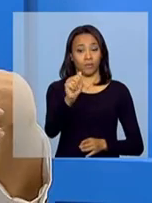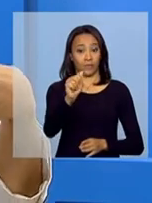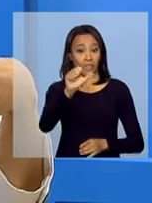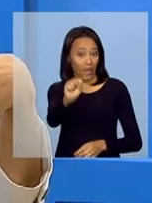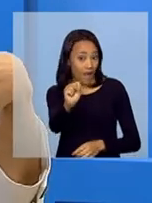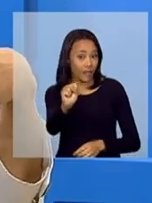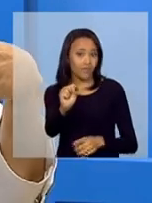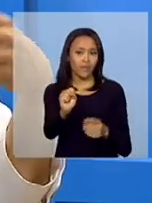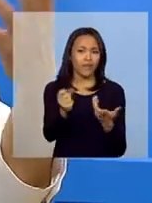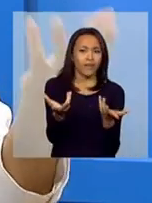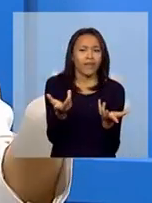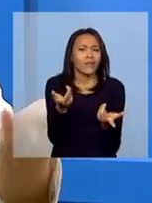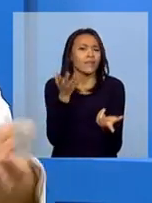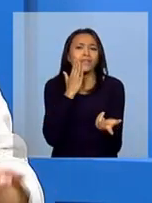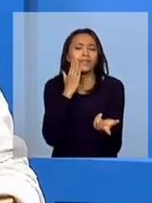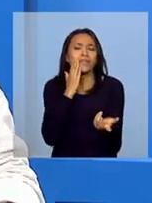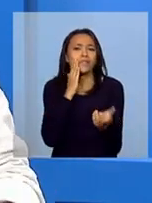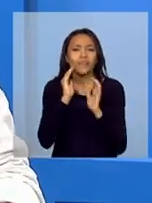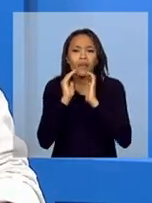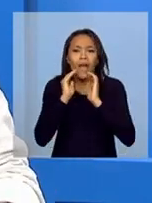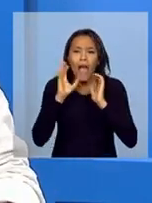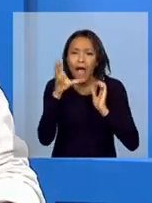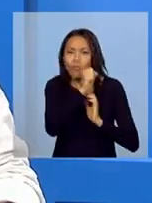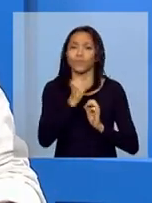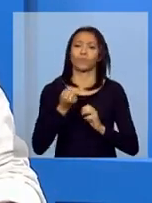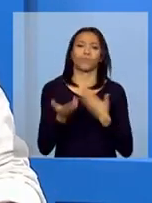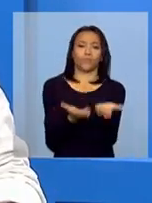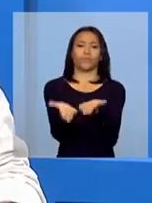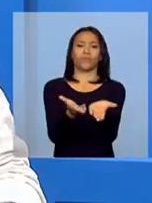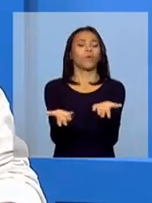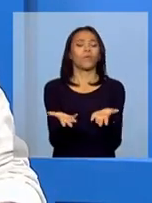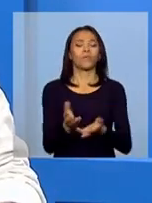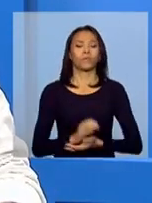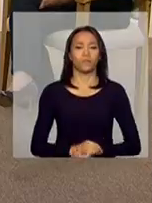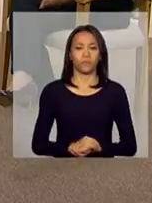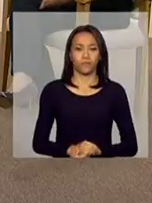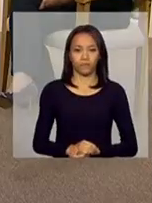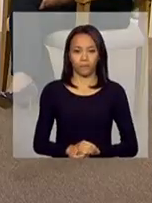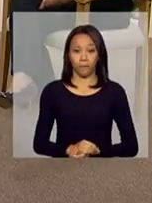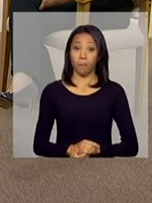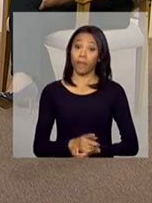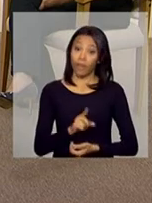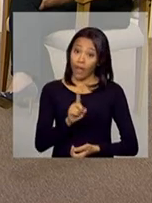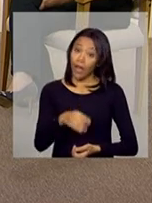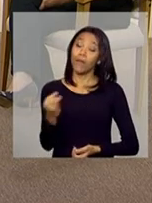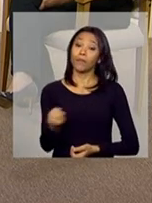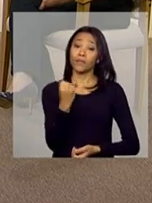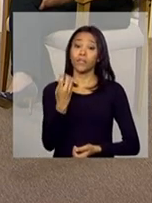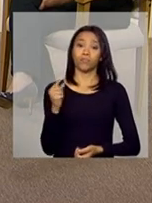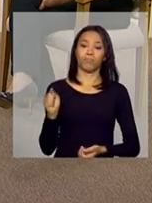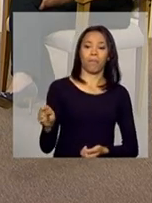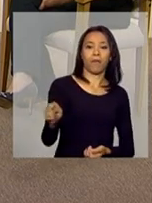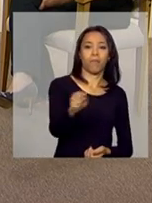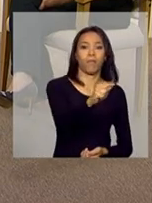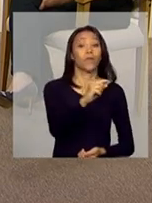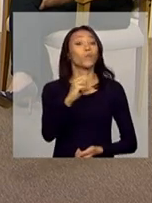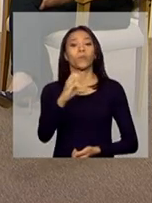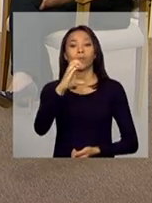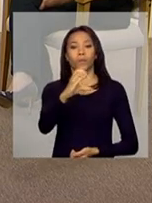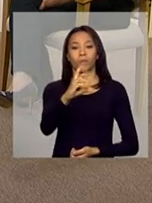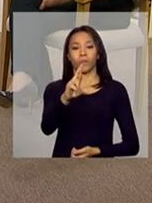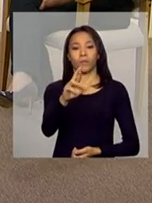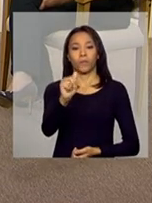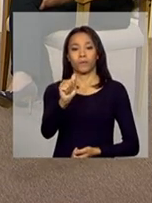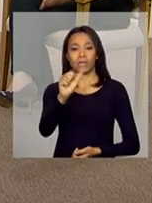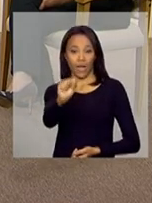isso o mais rapidamente possível, fazer tudo funcionar? Certo. É importante que os CRAS, primeiramente, compreendam, né?